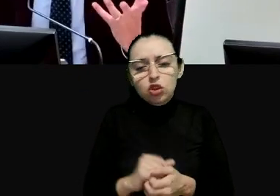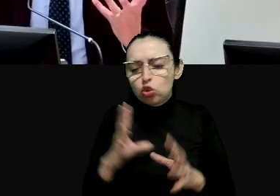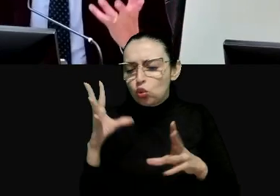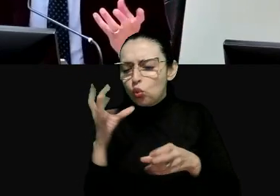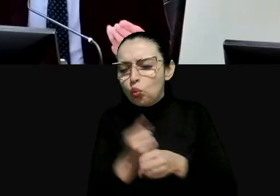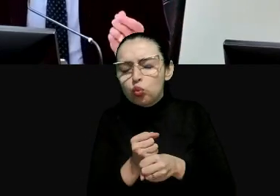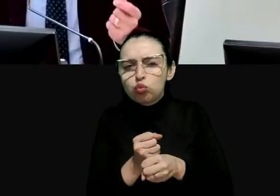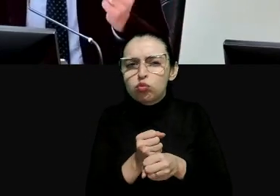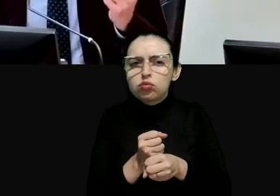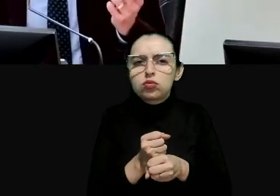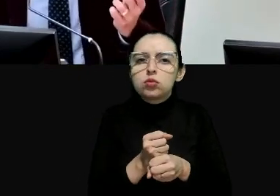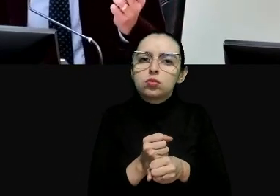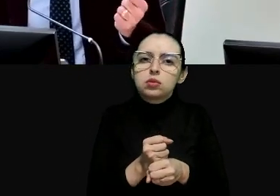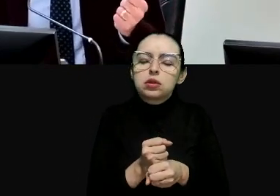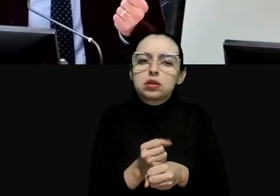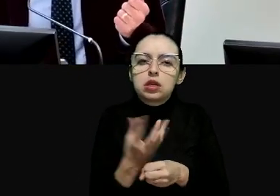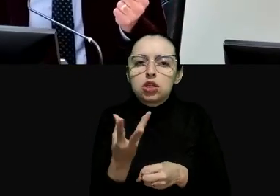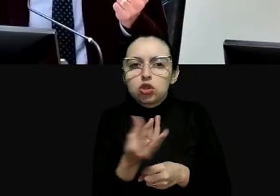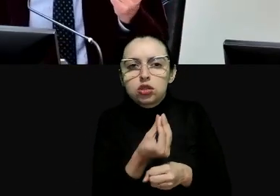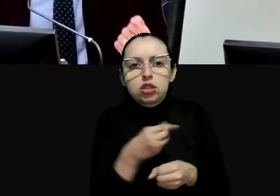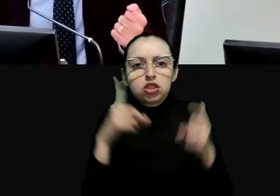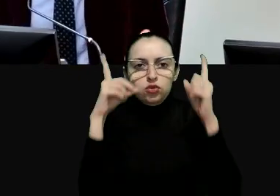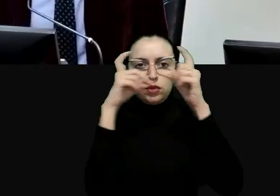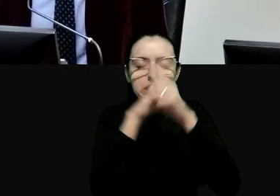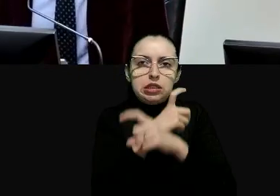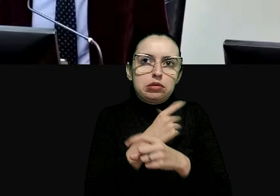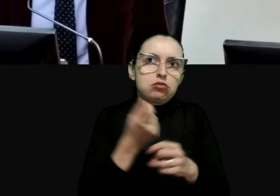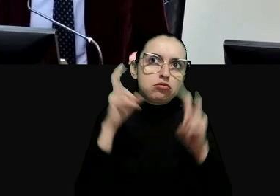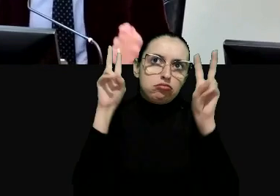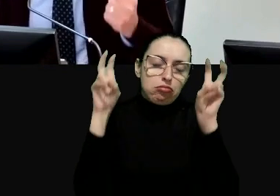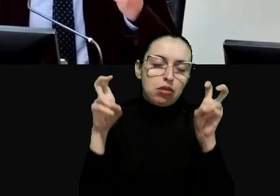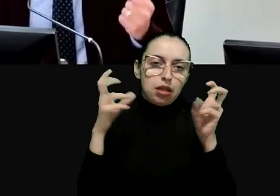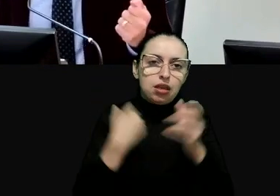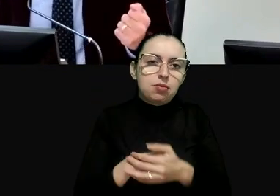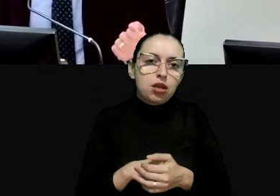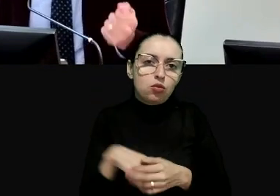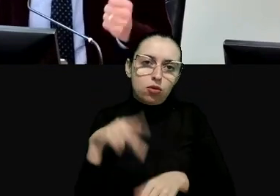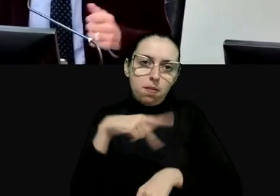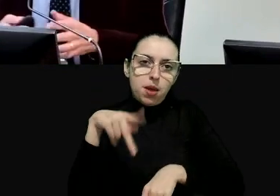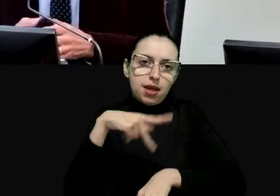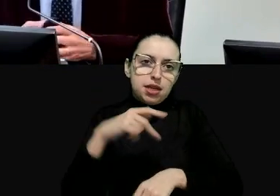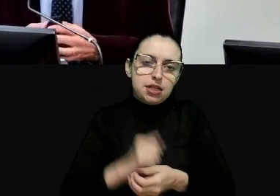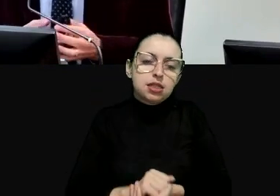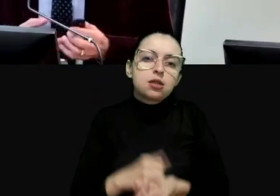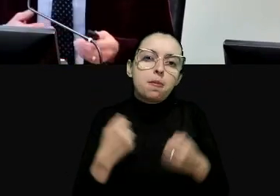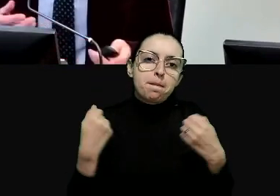são todos elementos de déficit no país em país que